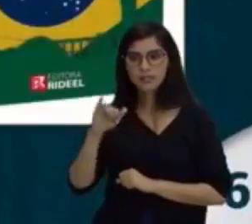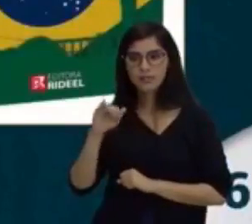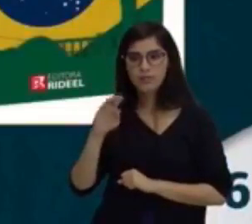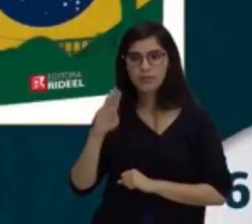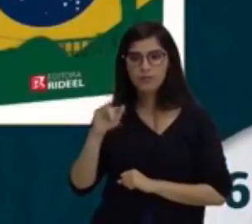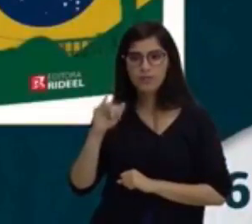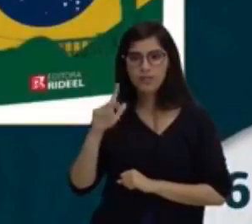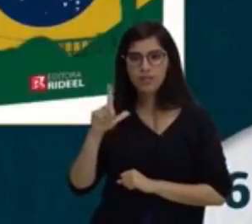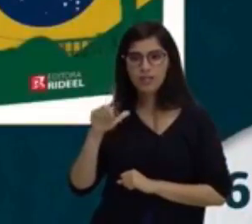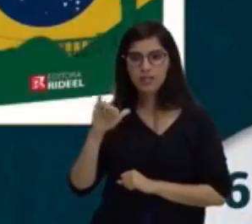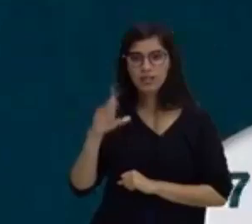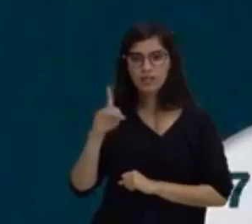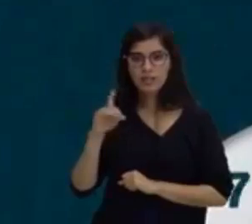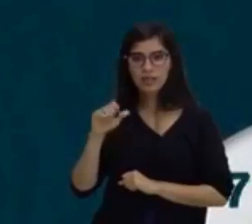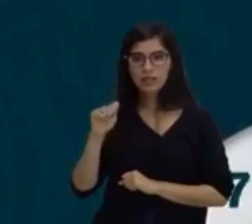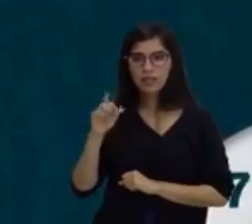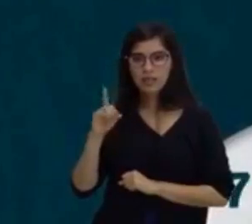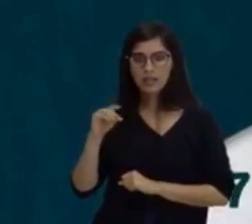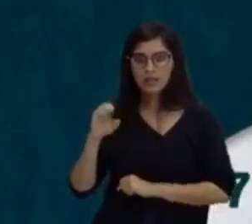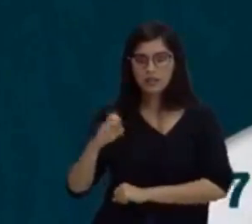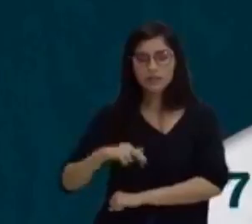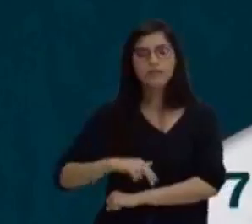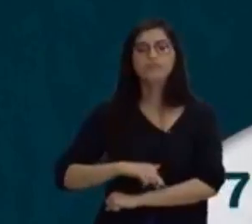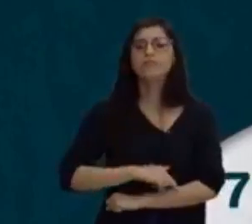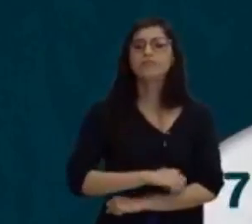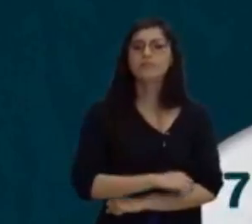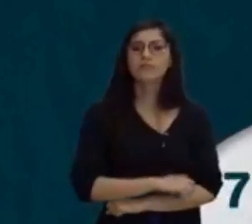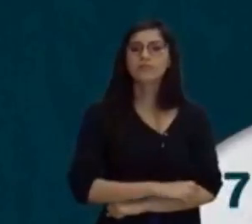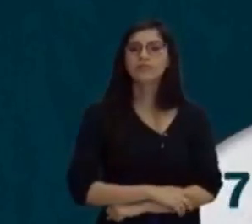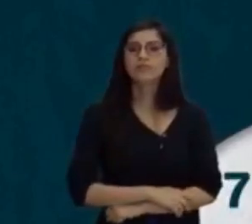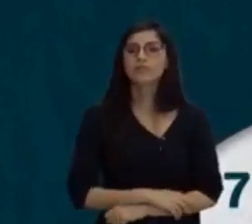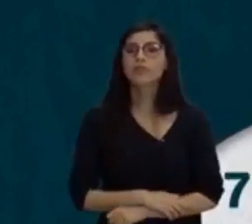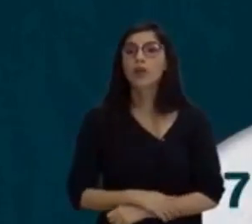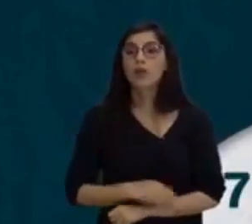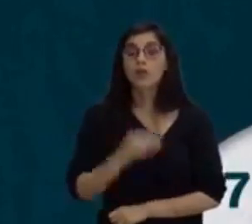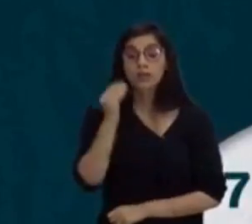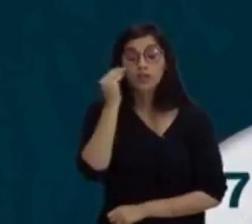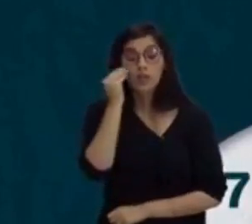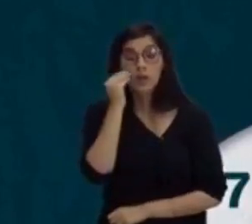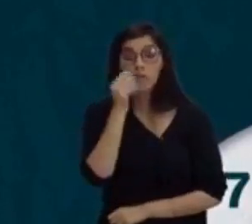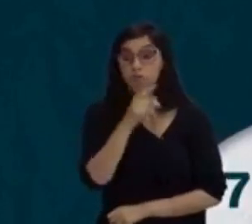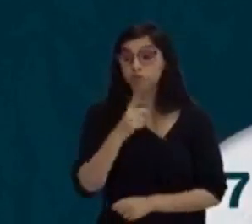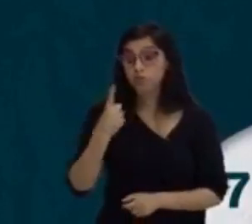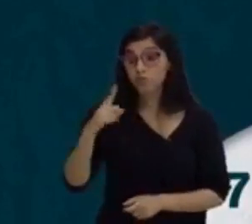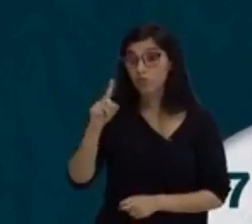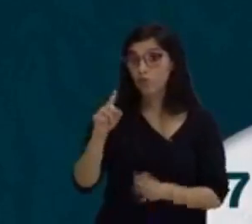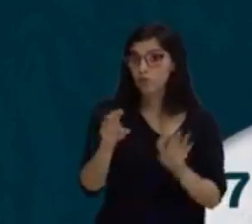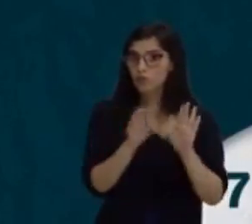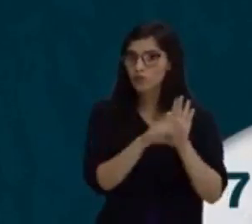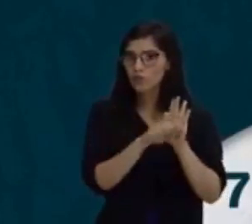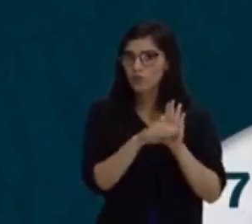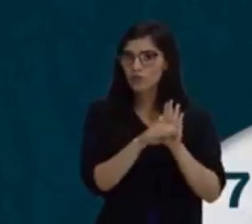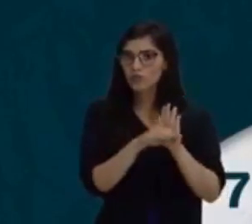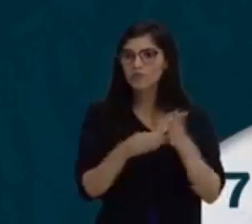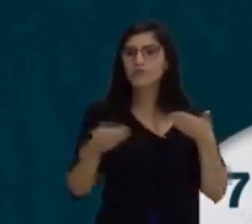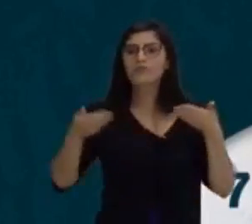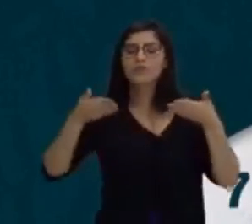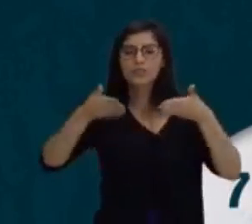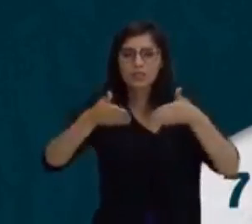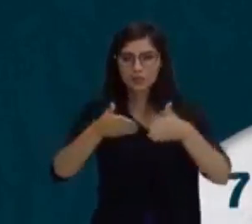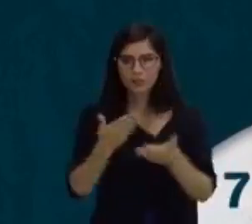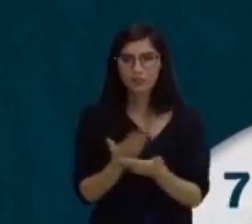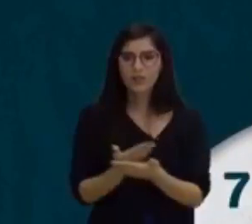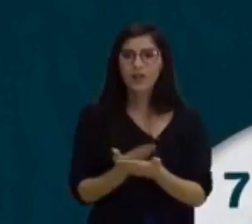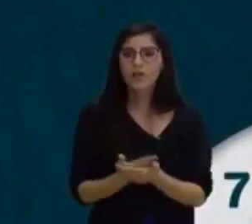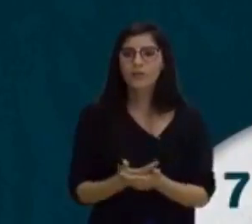seguir para a nossa aula. Olha só que interessante. Agora nós vamos para alguns outros conceitos mais específicos da nossa área aqui